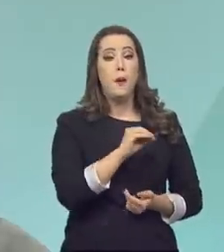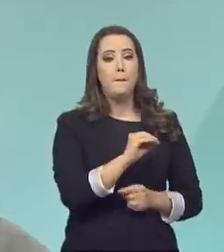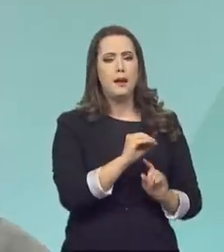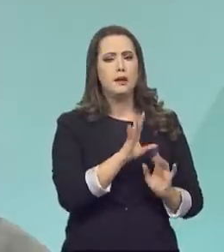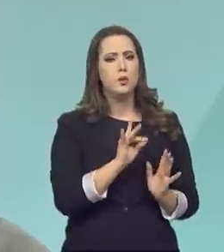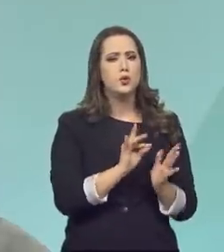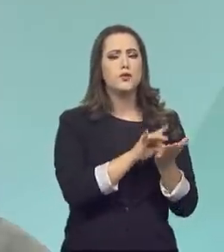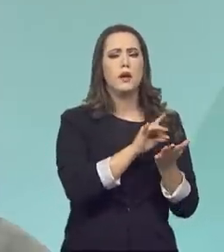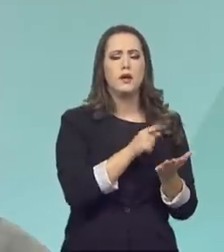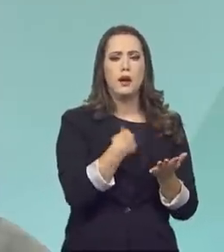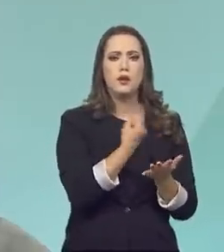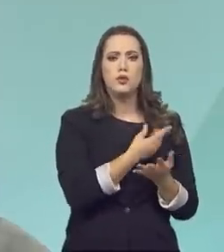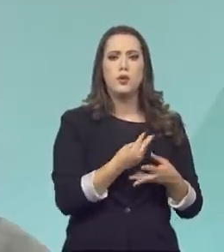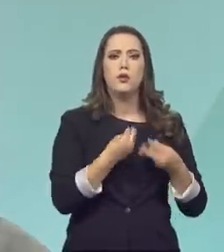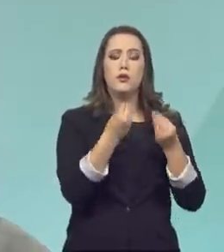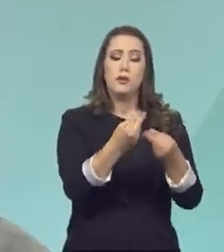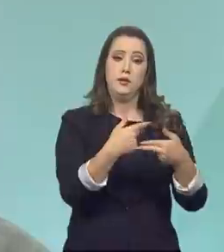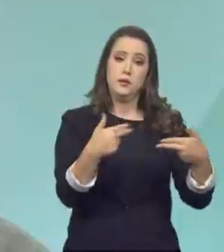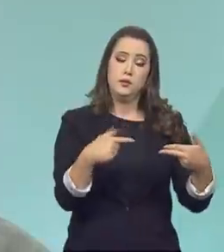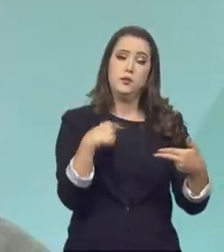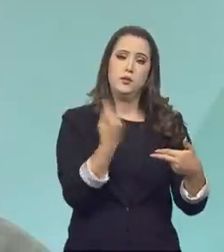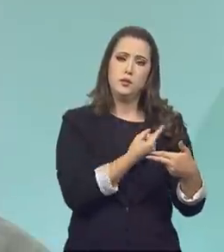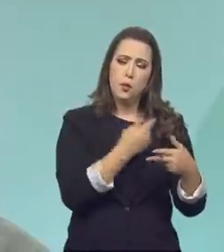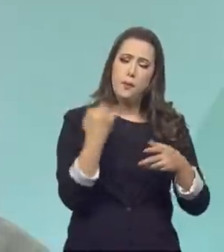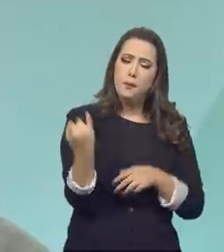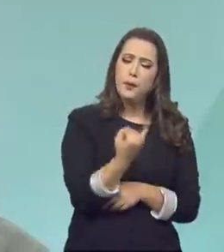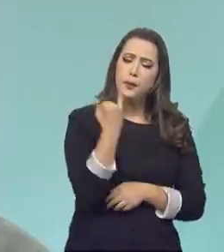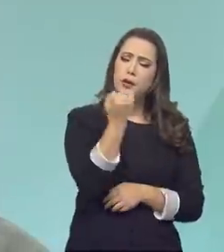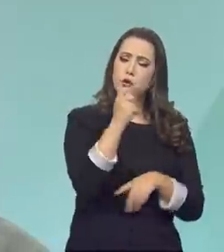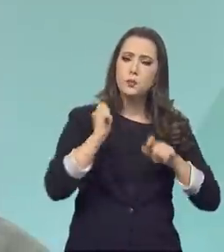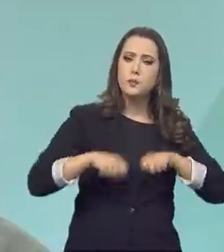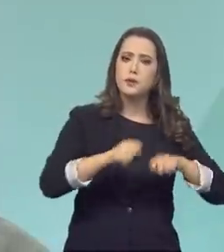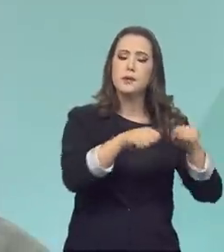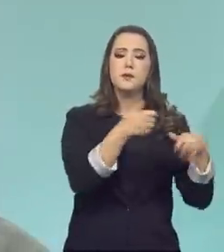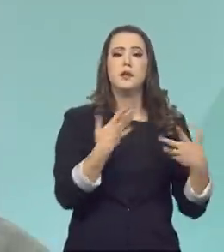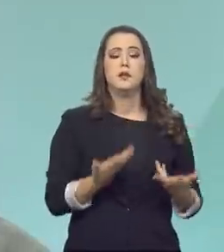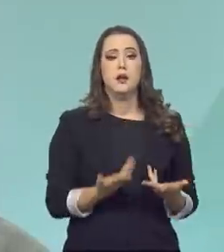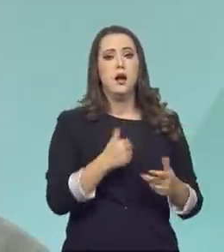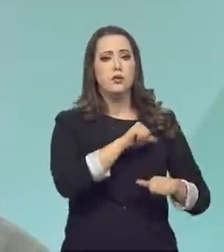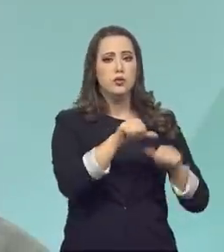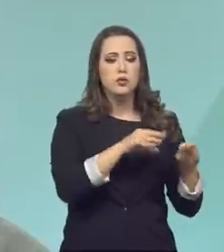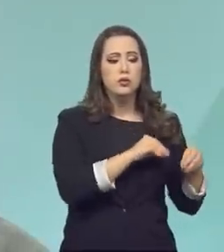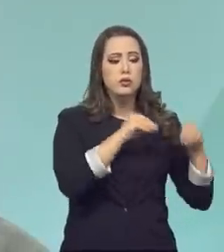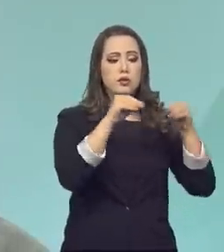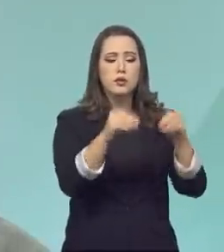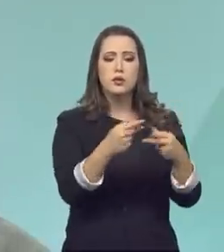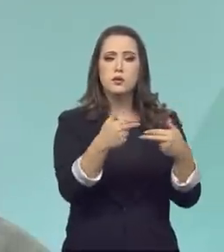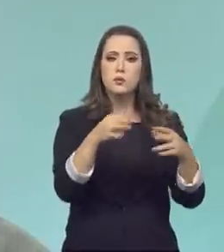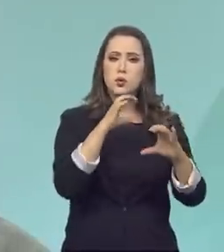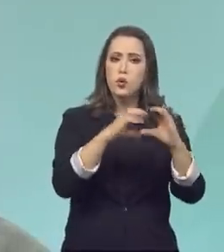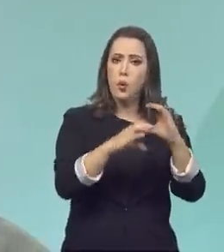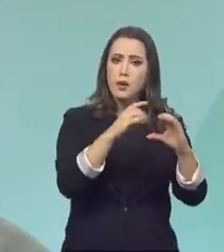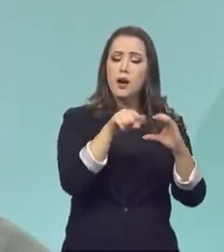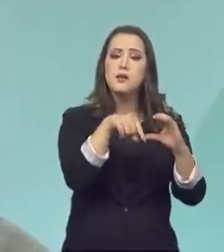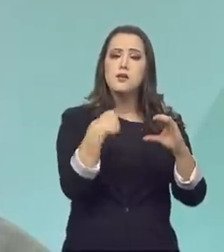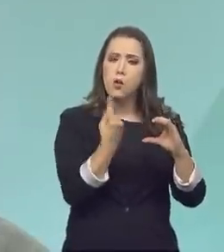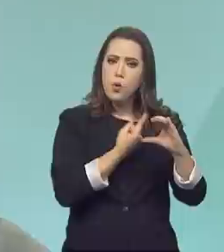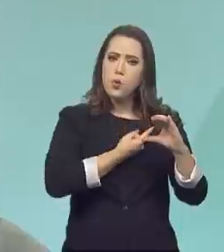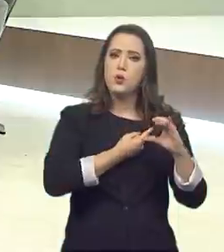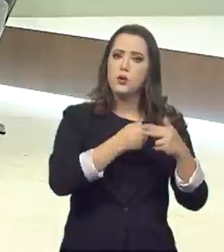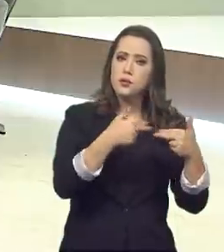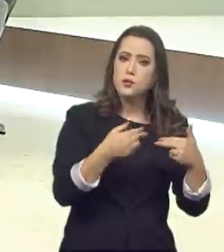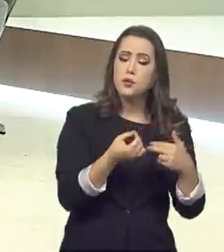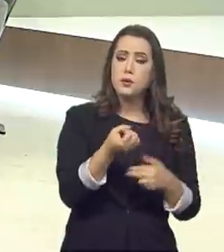na verdade, fornece para nosso setor produtivo uma importante ferramenta de transmissão, de comunicação da qualidade do seu